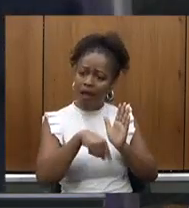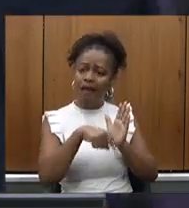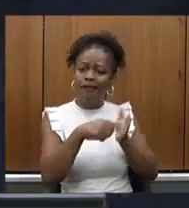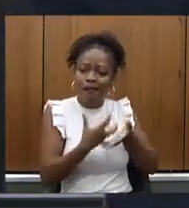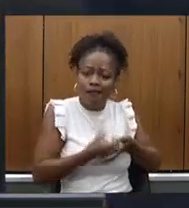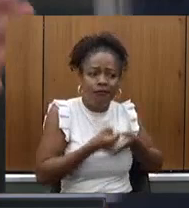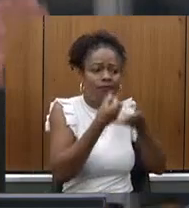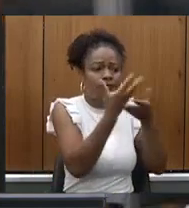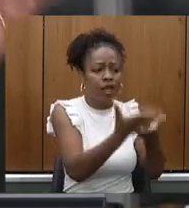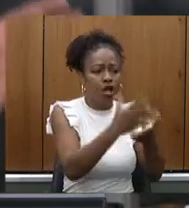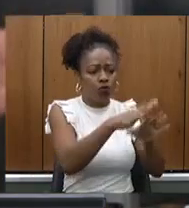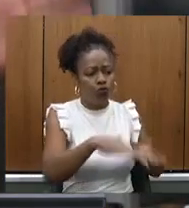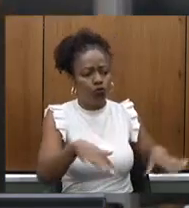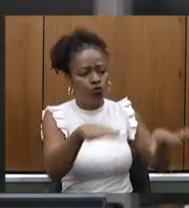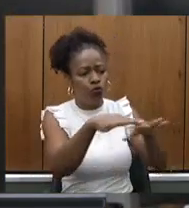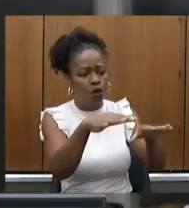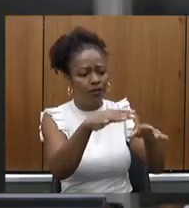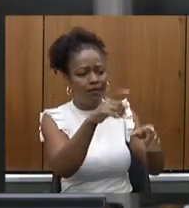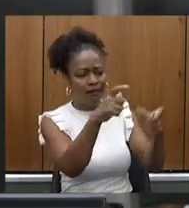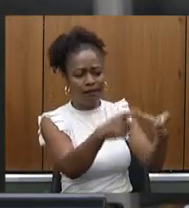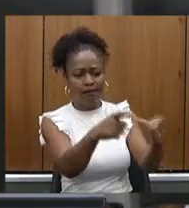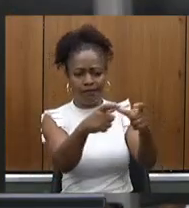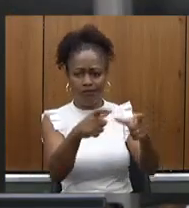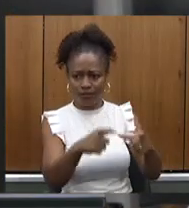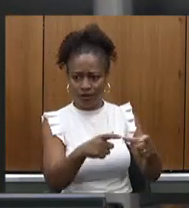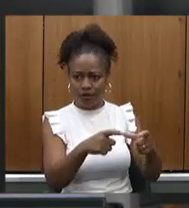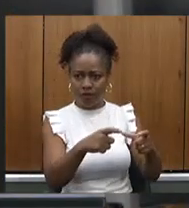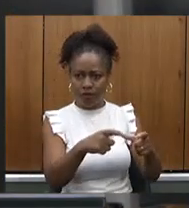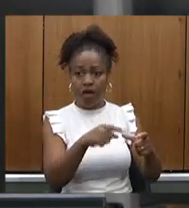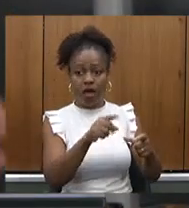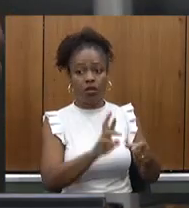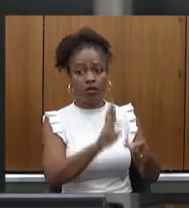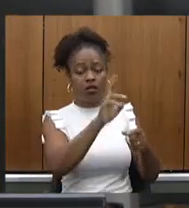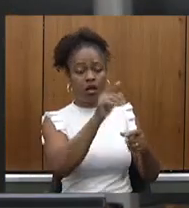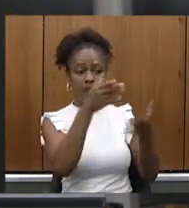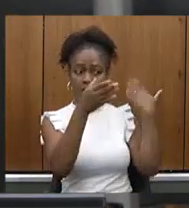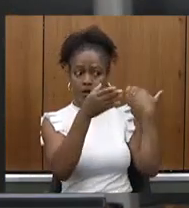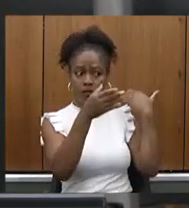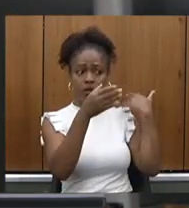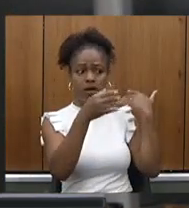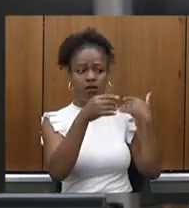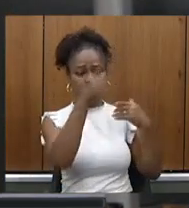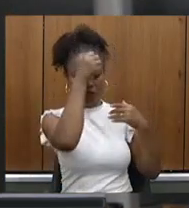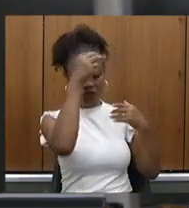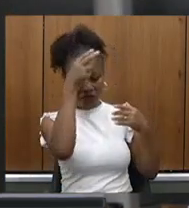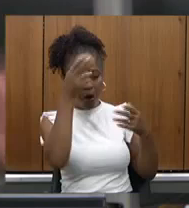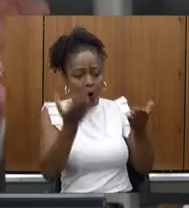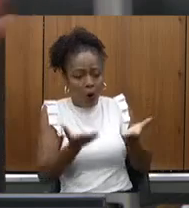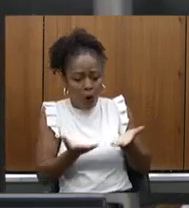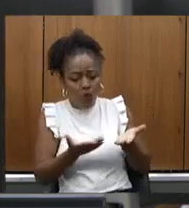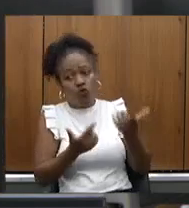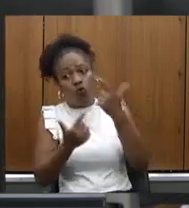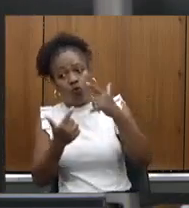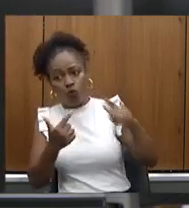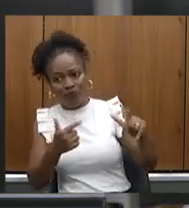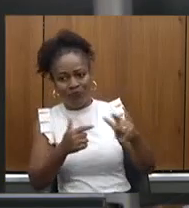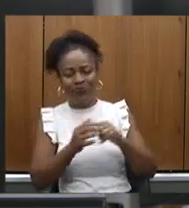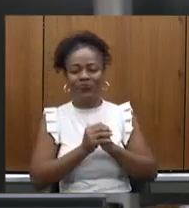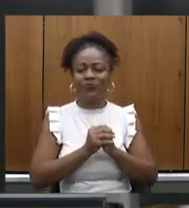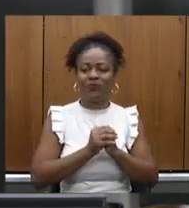liderado a época por ex-prefeito Rafael Simões hoje deputado federal eleito que tanto tem se